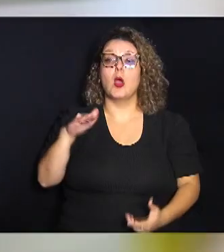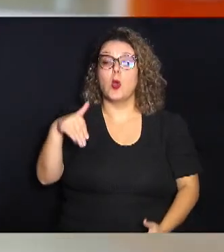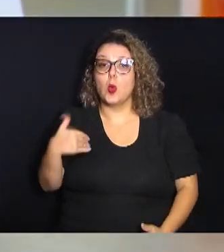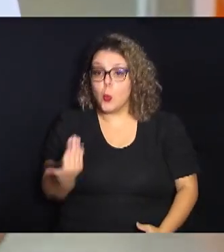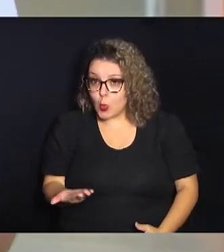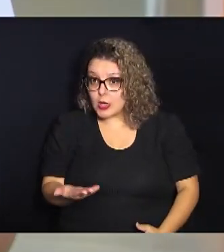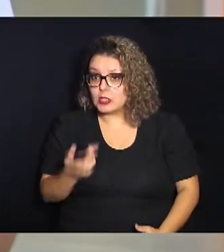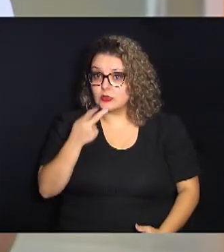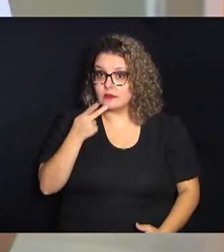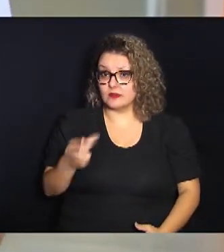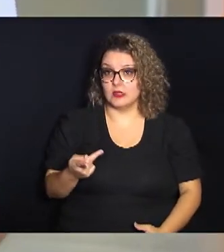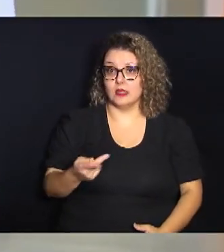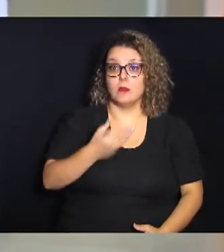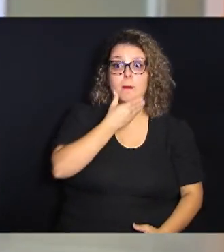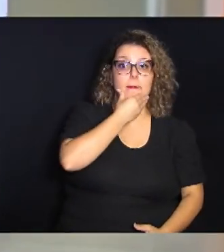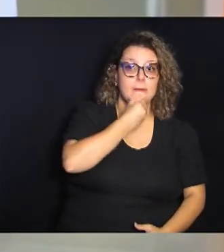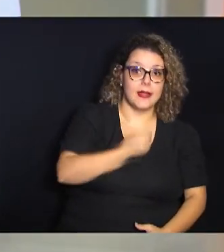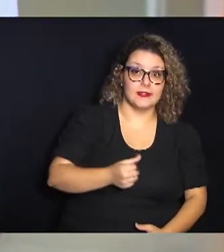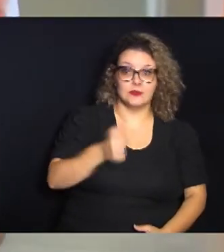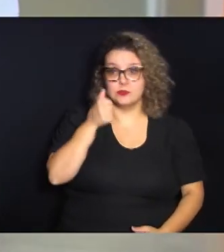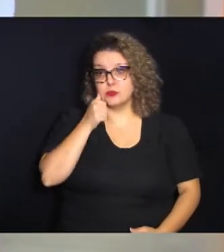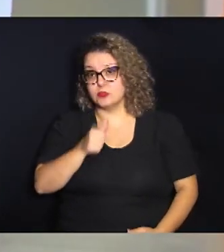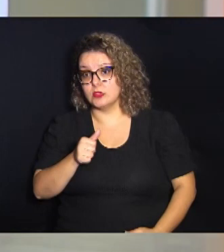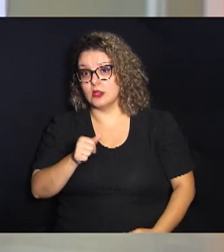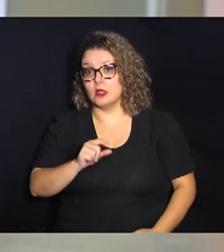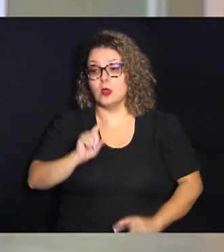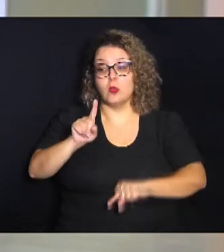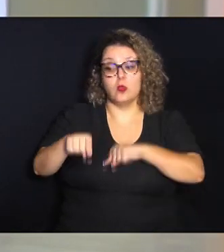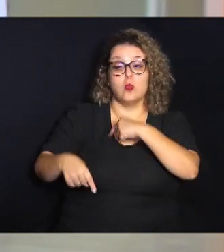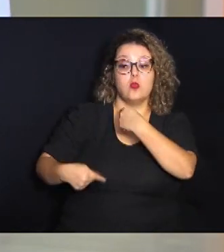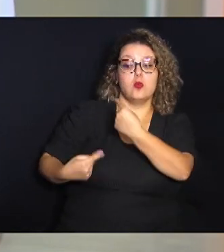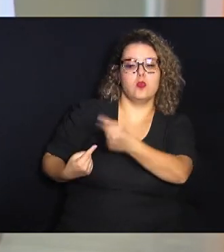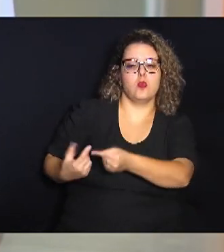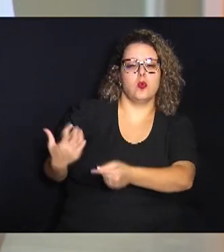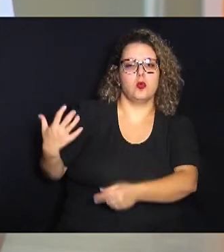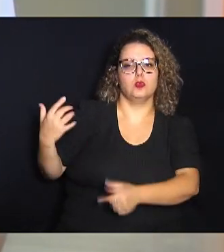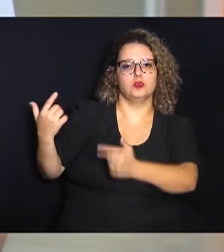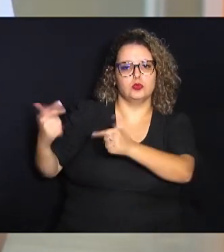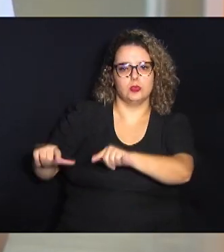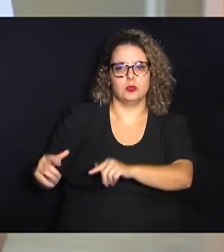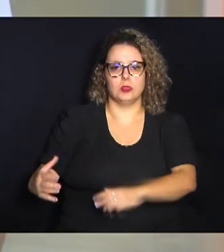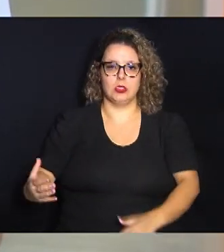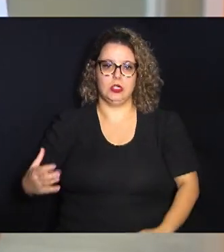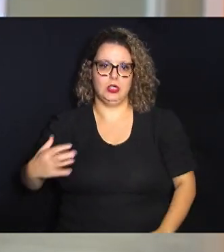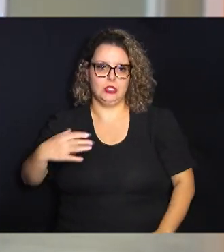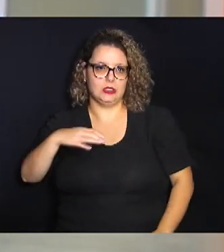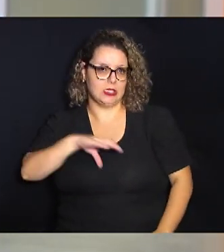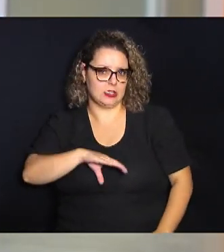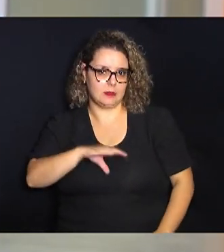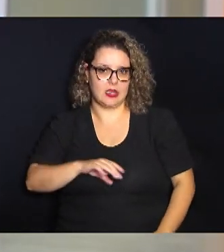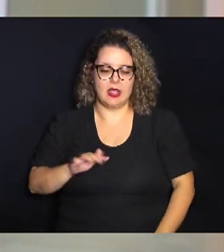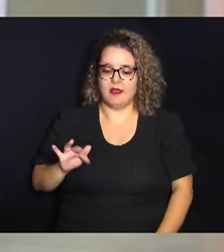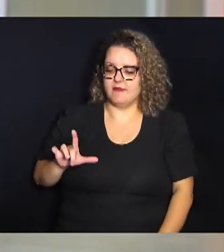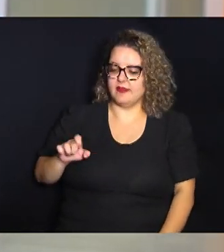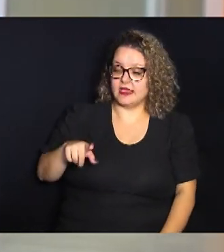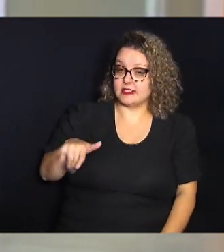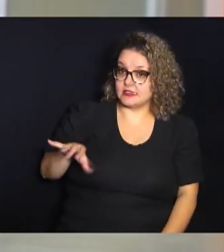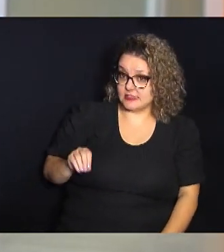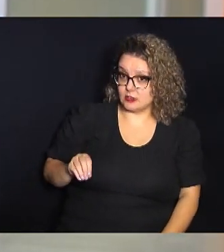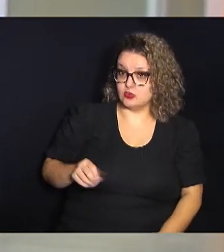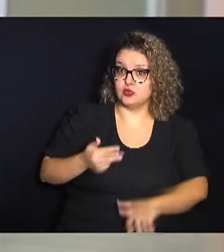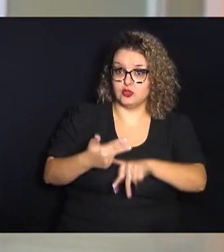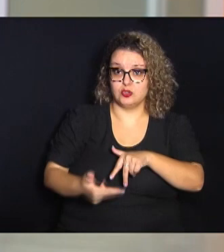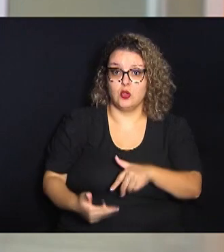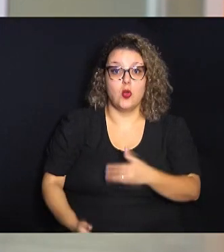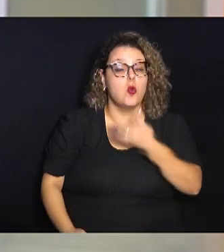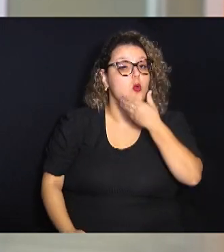falando de masculino e feminino a gente está indo para um outro caminho da gramática que é a flexão de gênero então de fato você tem o homem não